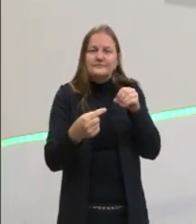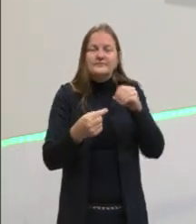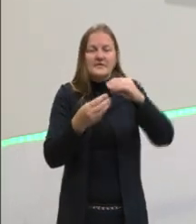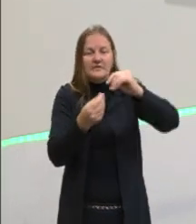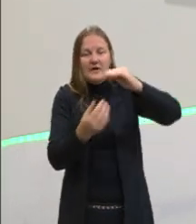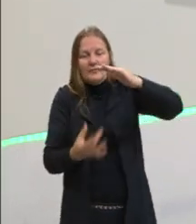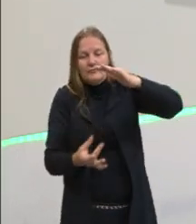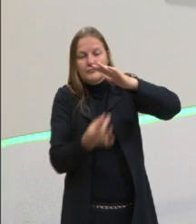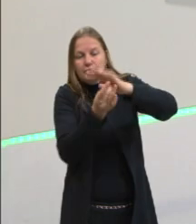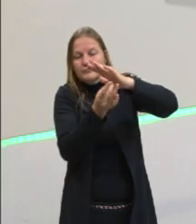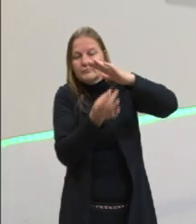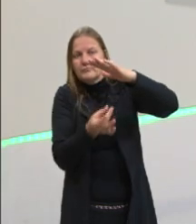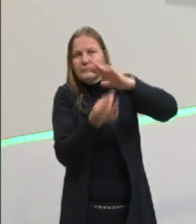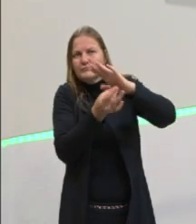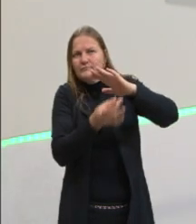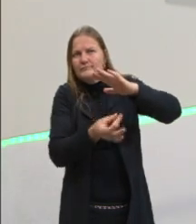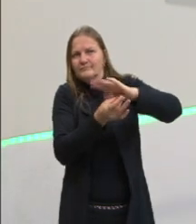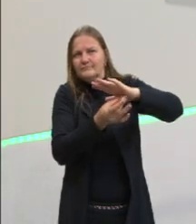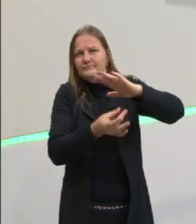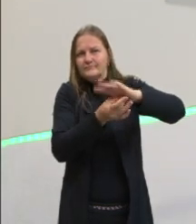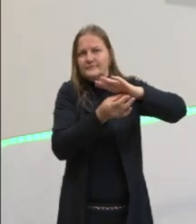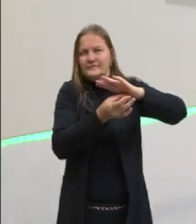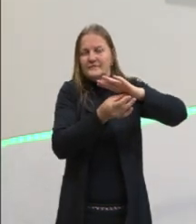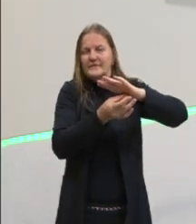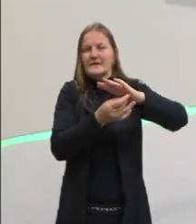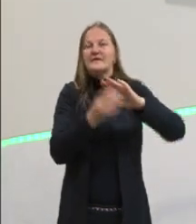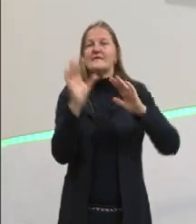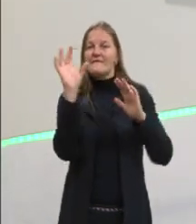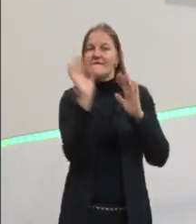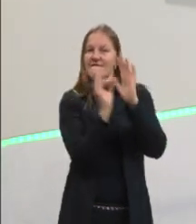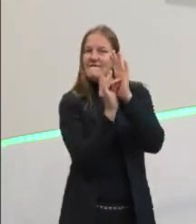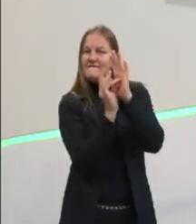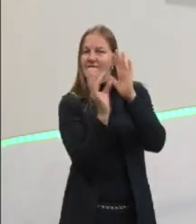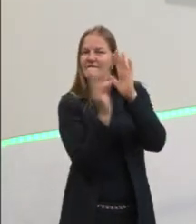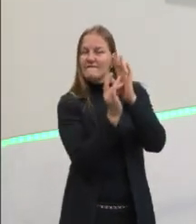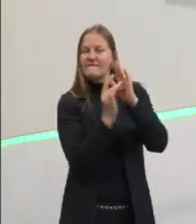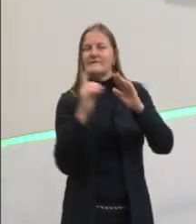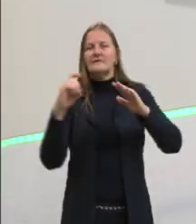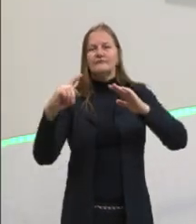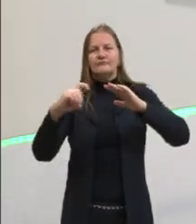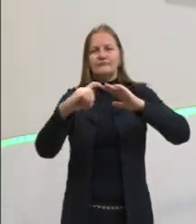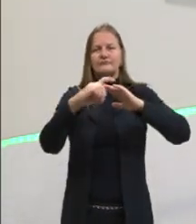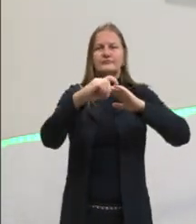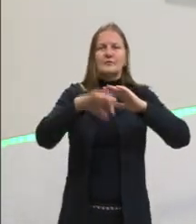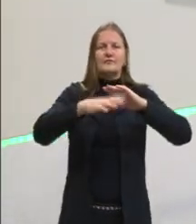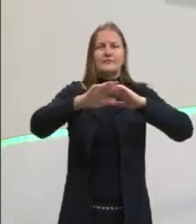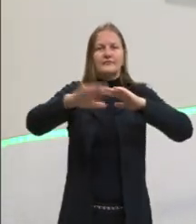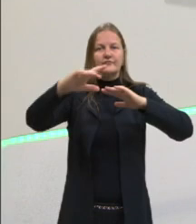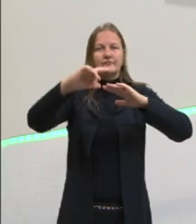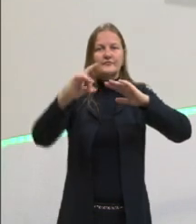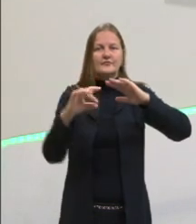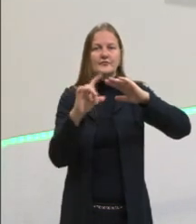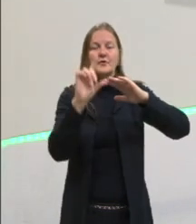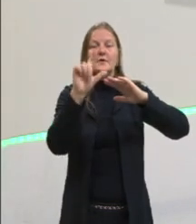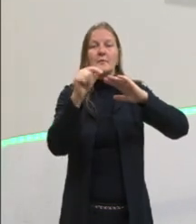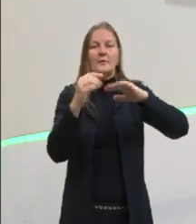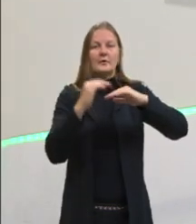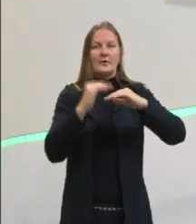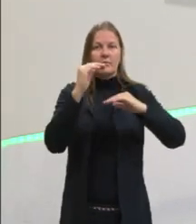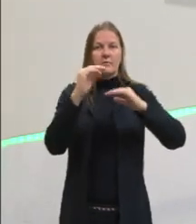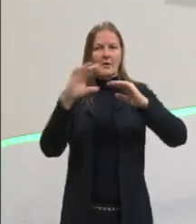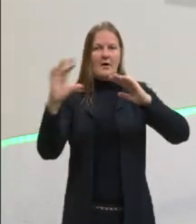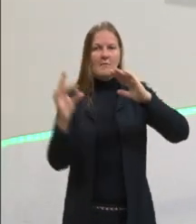fixa com essa aparência aqui. Então, na fase larval, ela é nadante e na fase adulta,